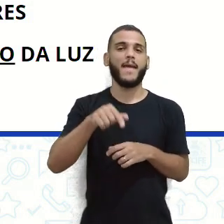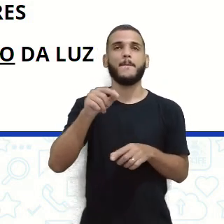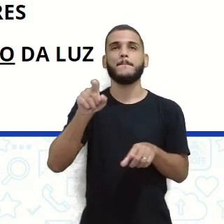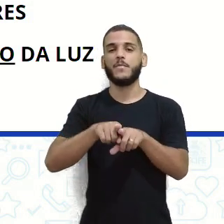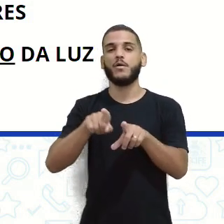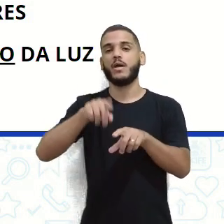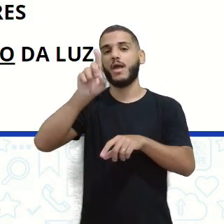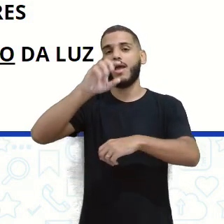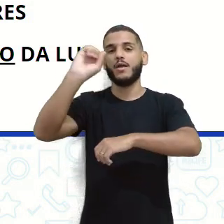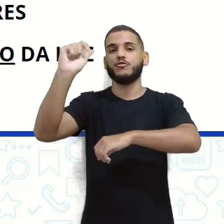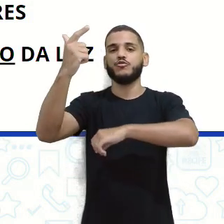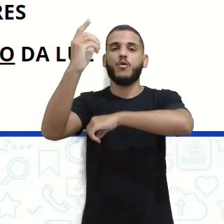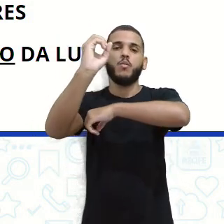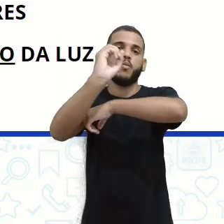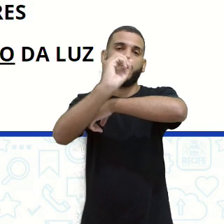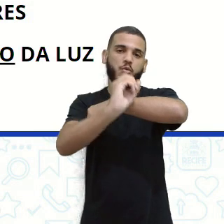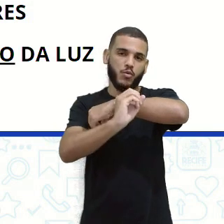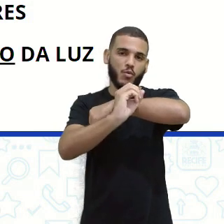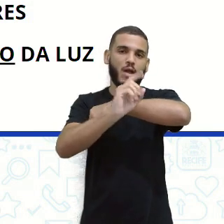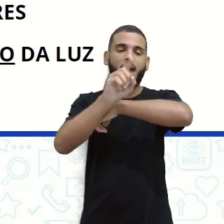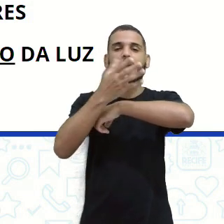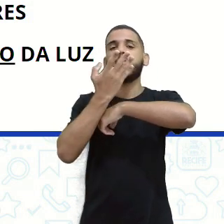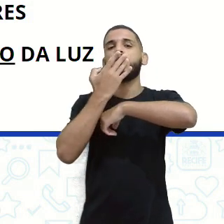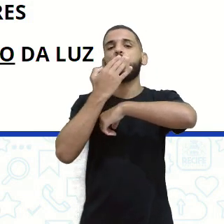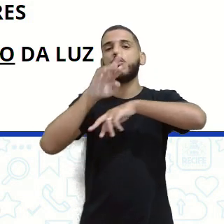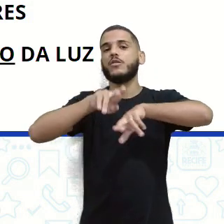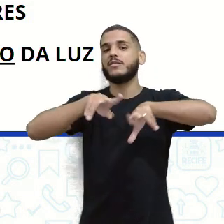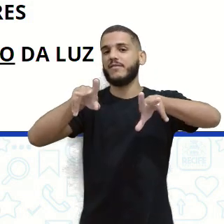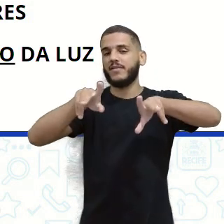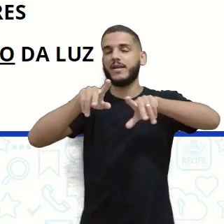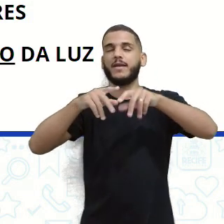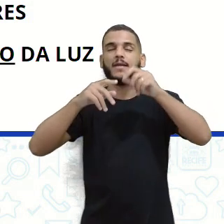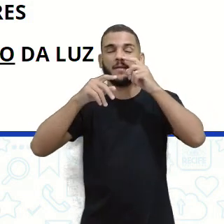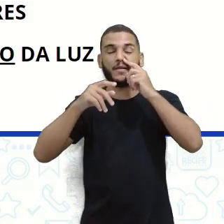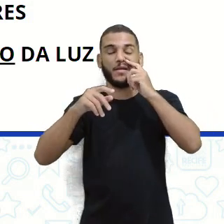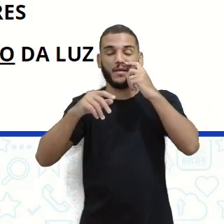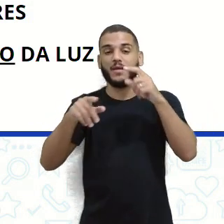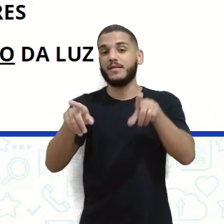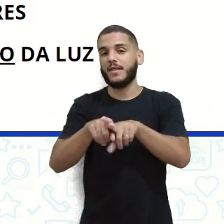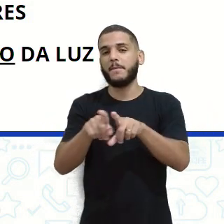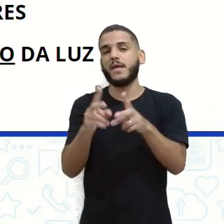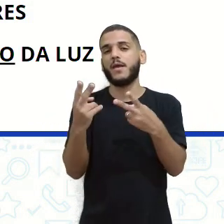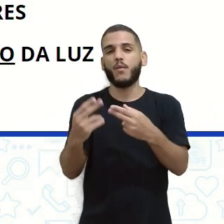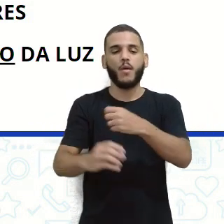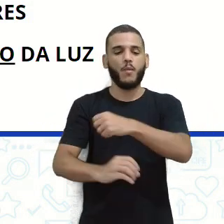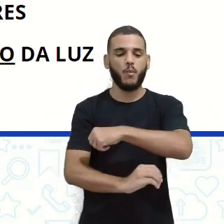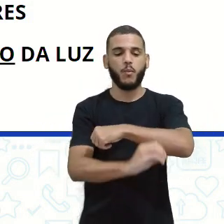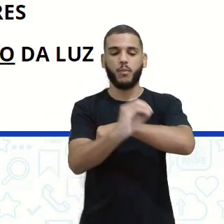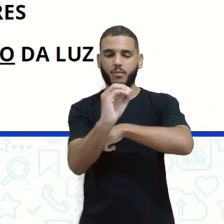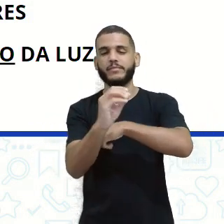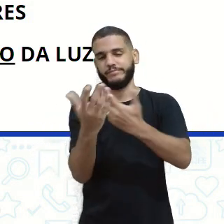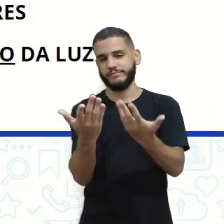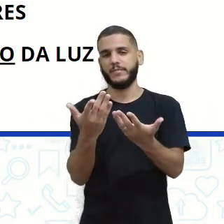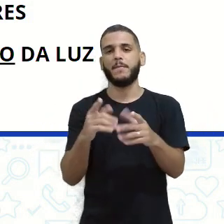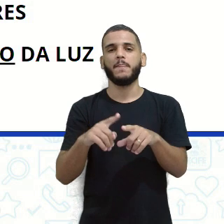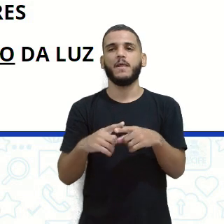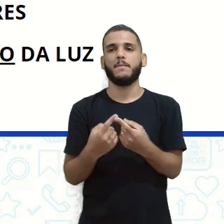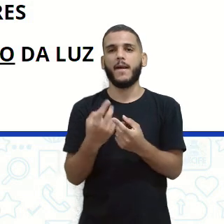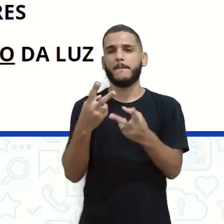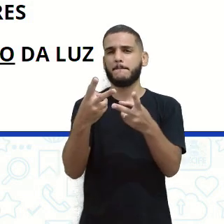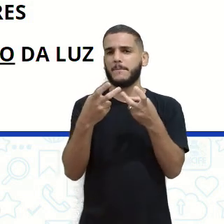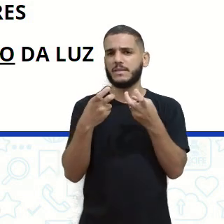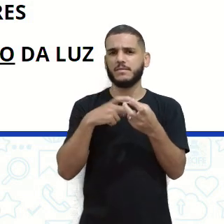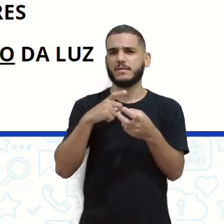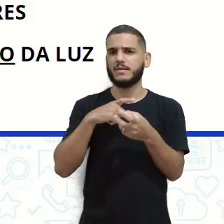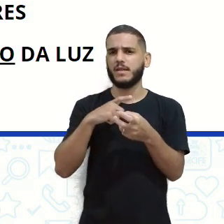meus olhos. Porque é muita luz, né. Você fica querendo fechar os olhos porque é muita luz vindo. Mas você vai enxergar lá no fundinho